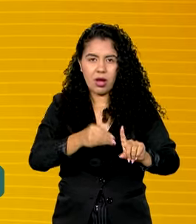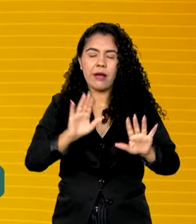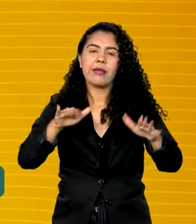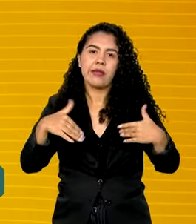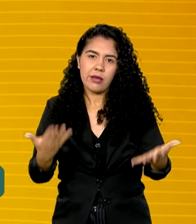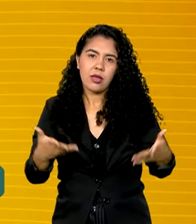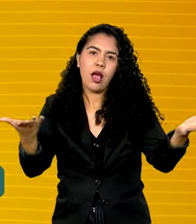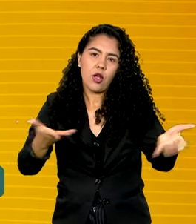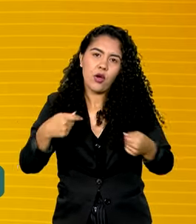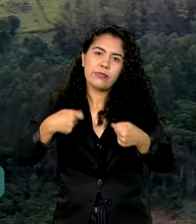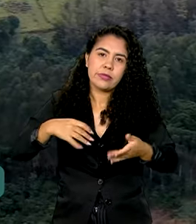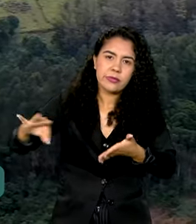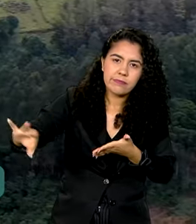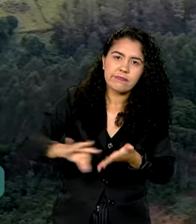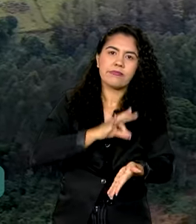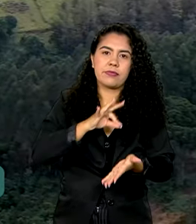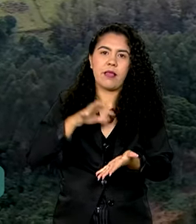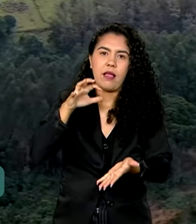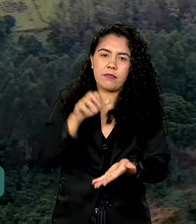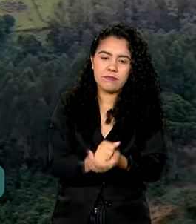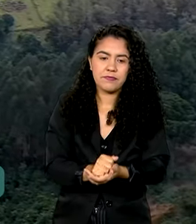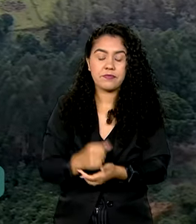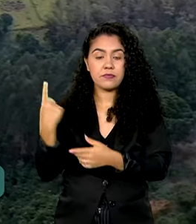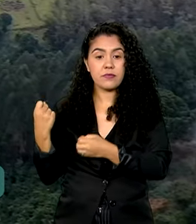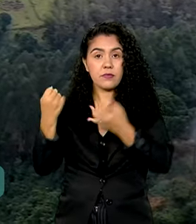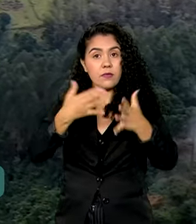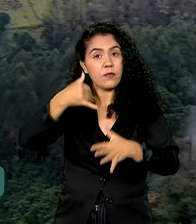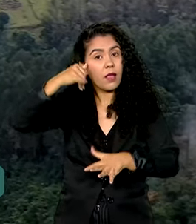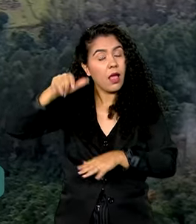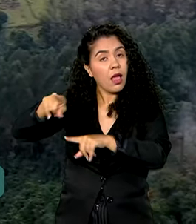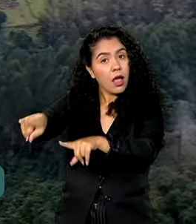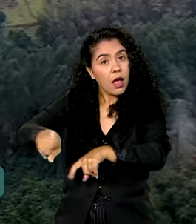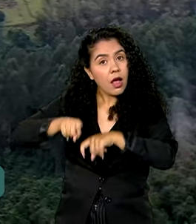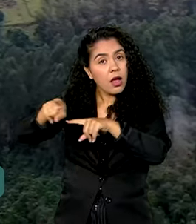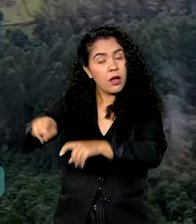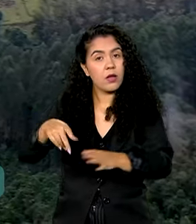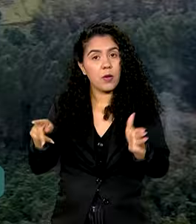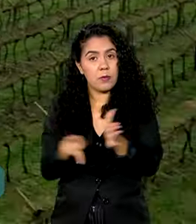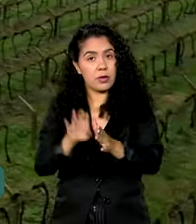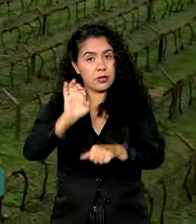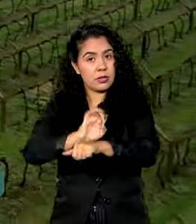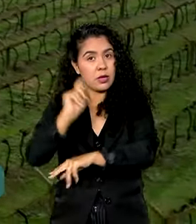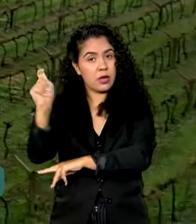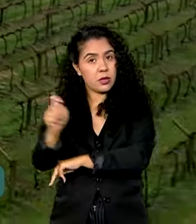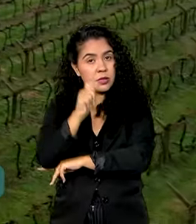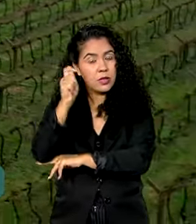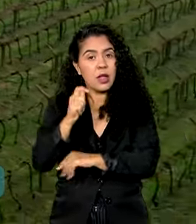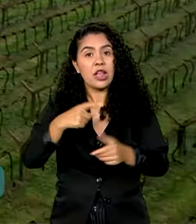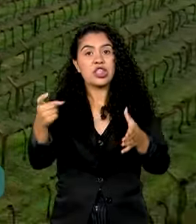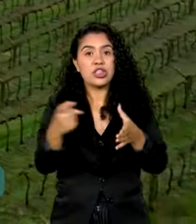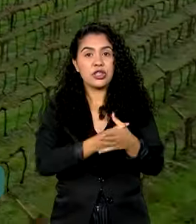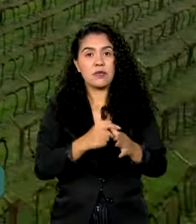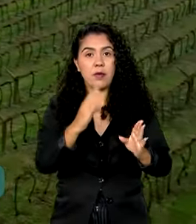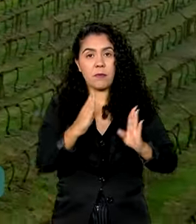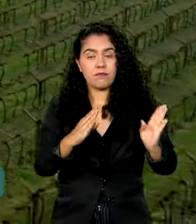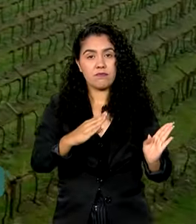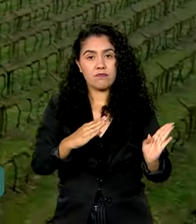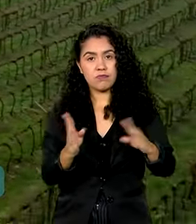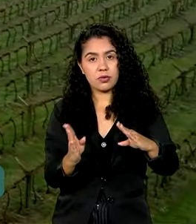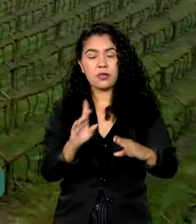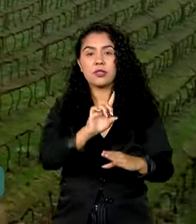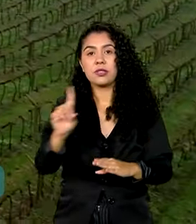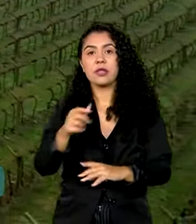entraram em vulnerabilidade. Os produtores rurais do Estado tiveram o pagamento das dívidas prorrogado até o dia 16 de